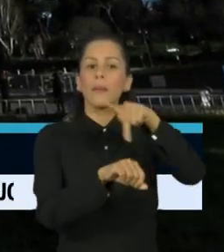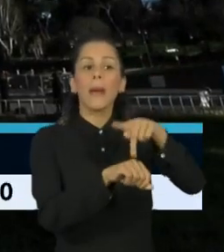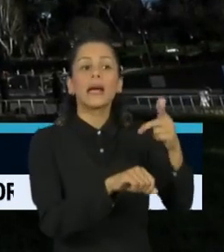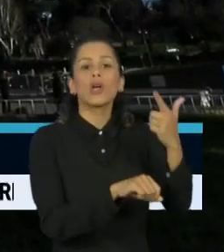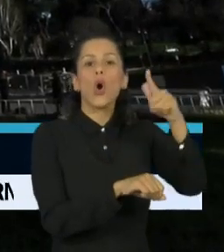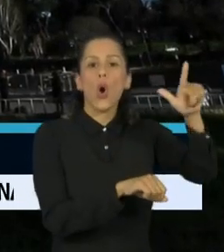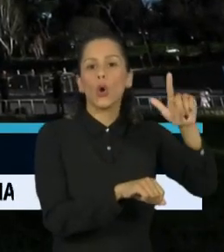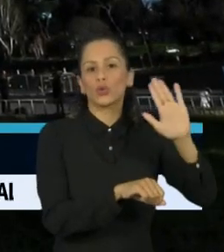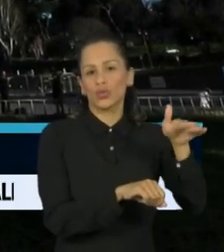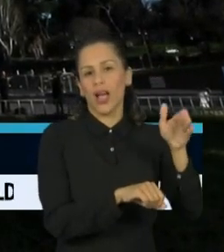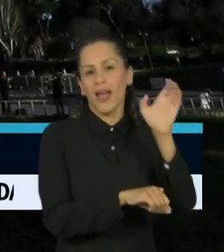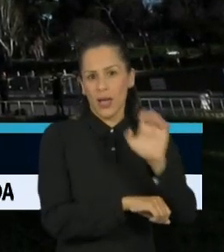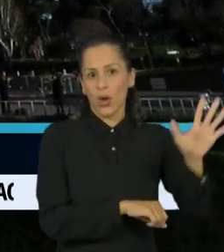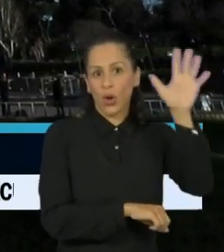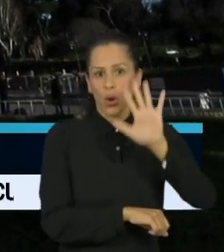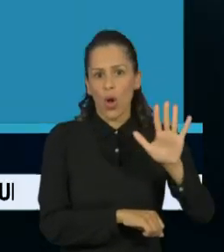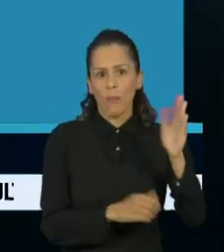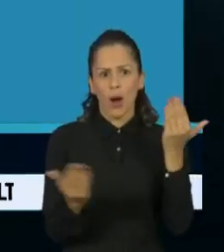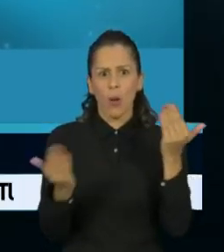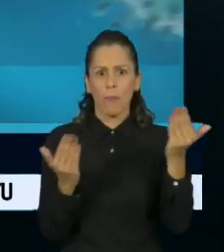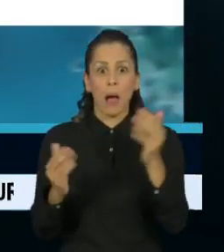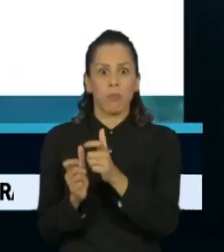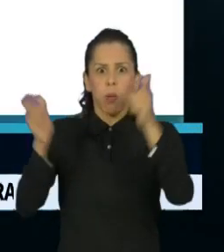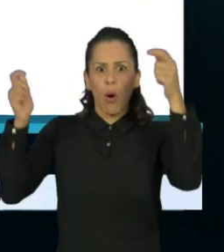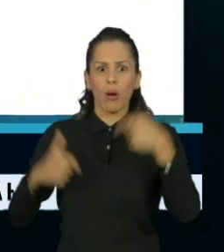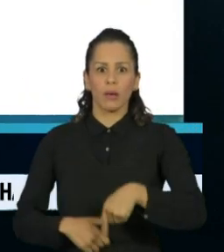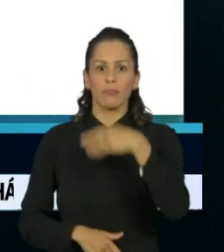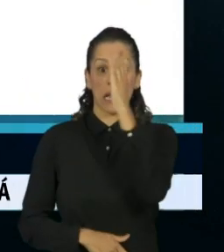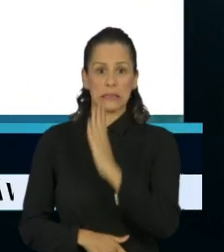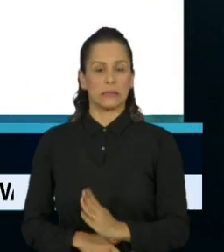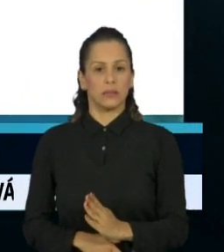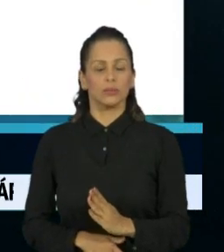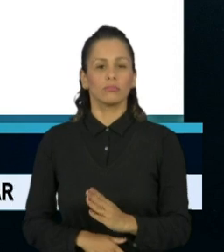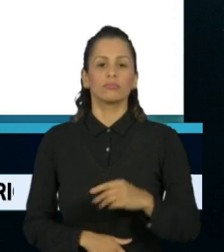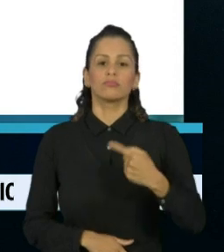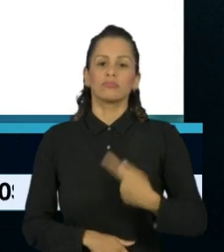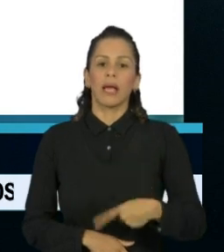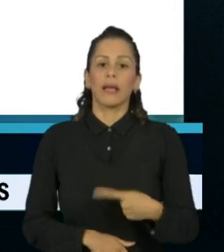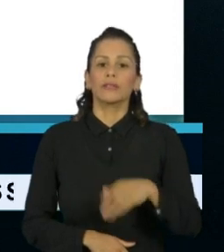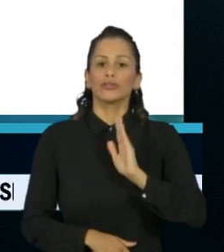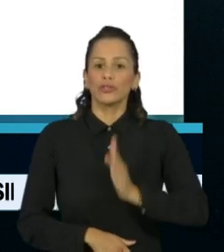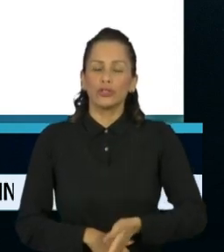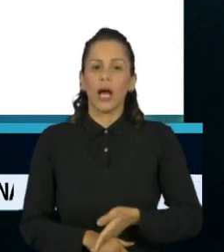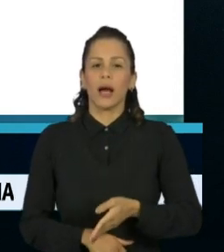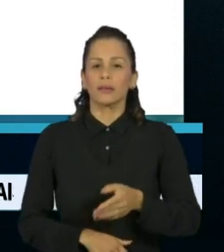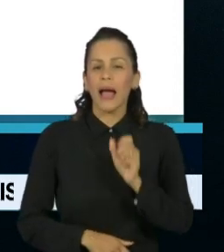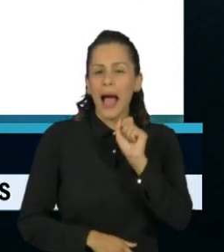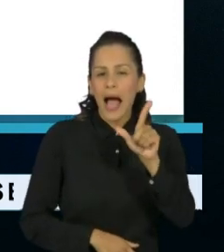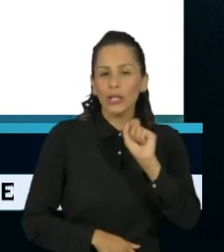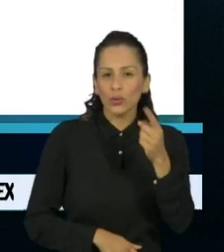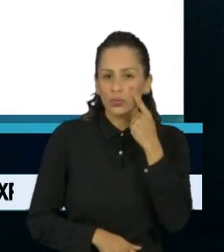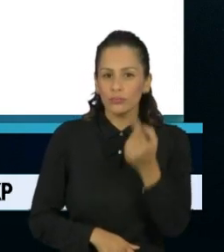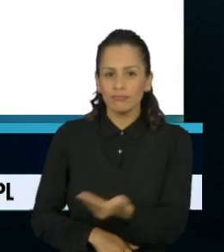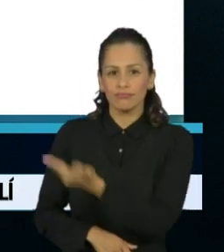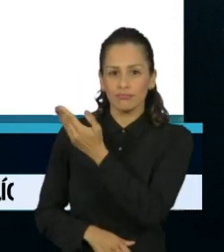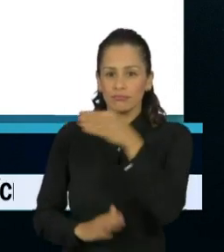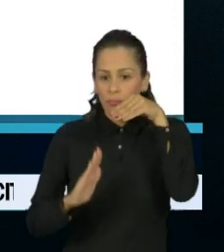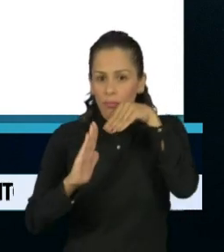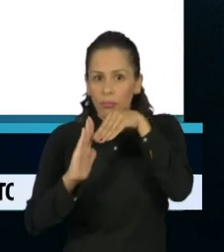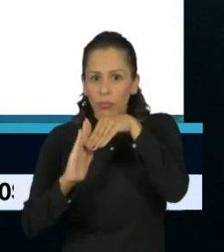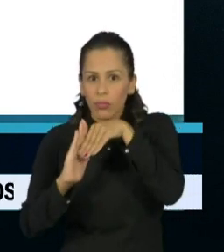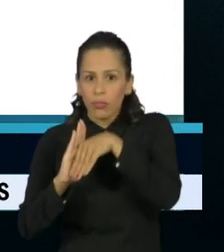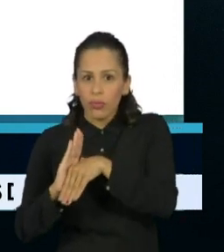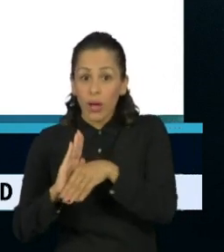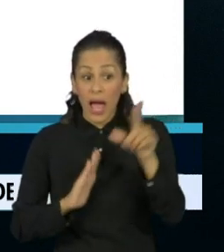atingidos na Europa chama a atenção. Os casos no Brasil, em azul, estão numa ascendente, enquanto na Itália a situação se